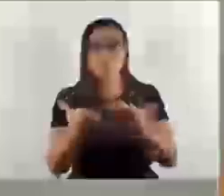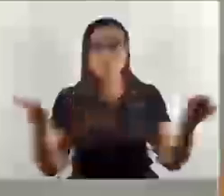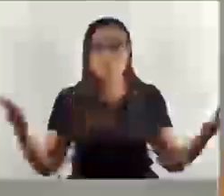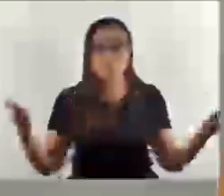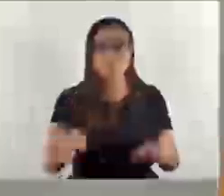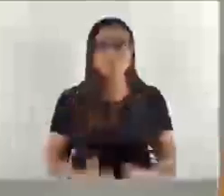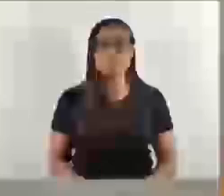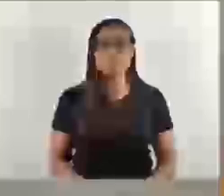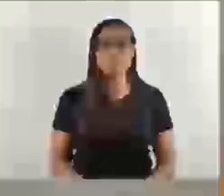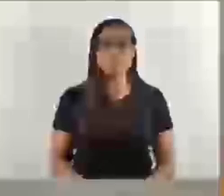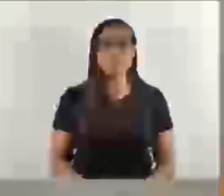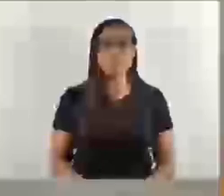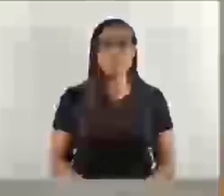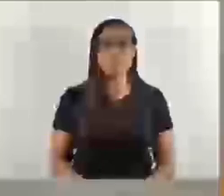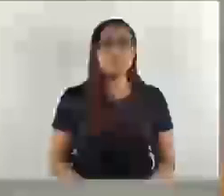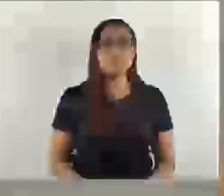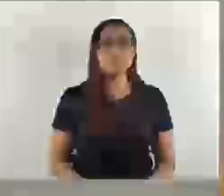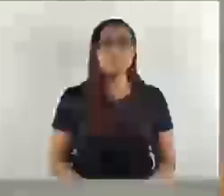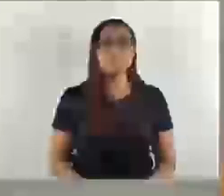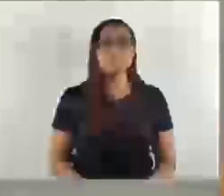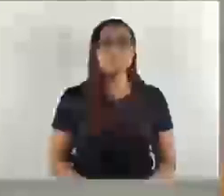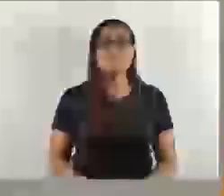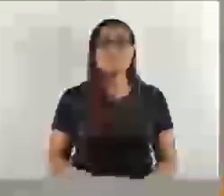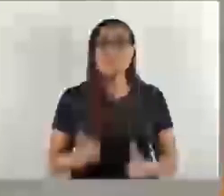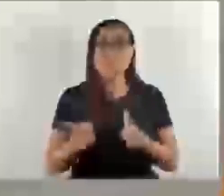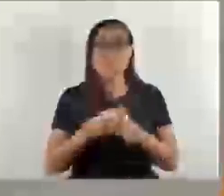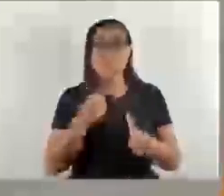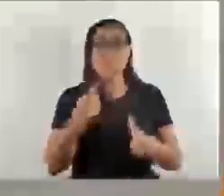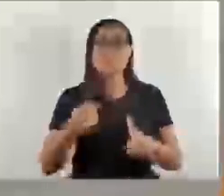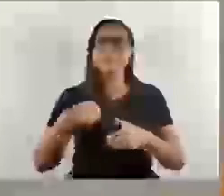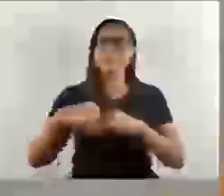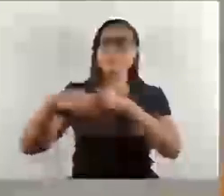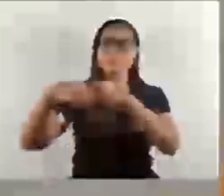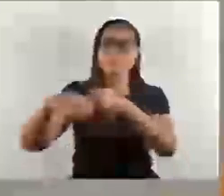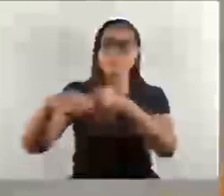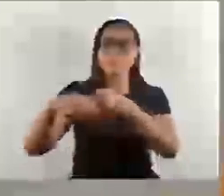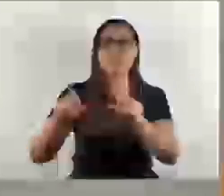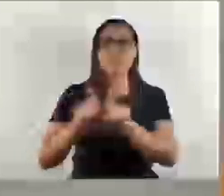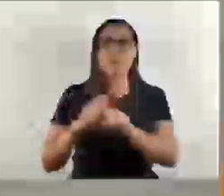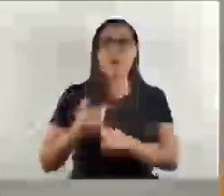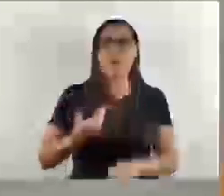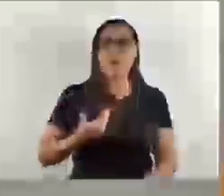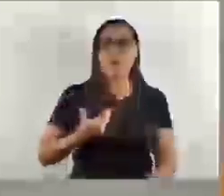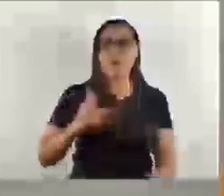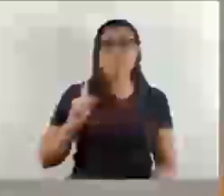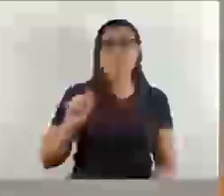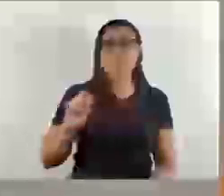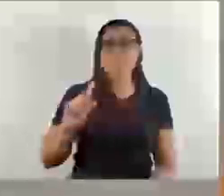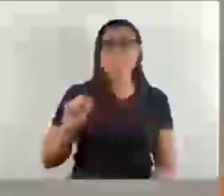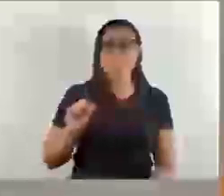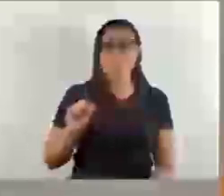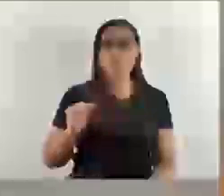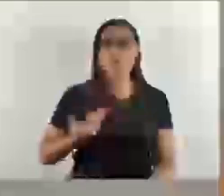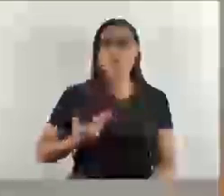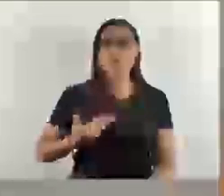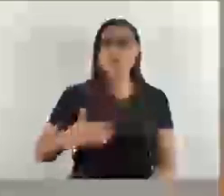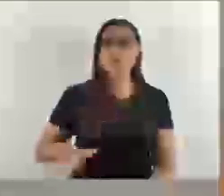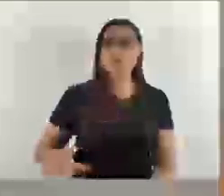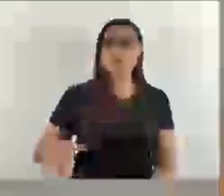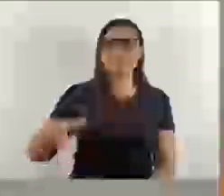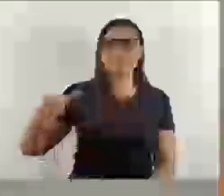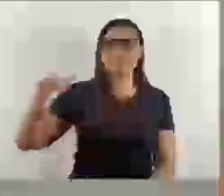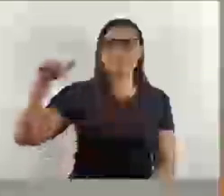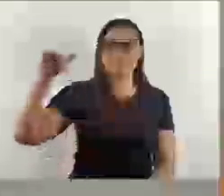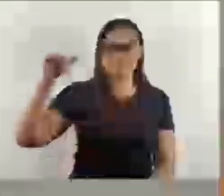Primeiro também queria mandar um cumprimento ao nosso amigo Paulo, amigo de infância, amigo meu do